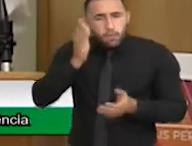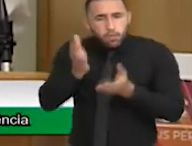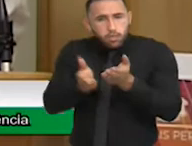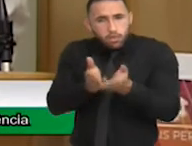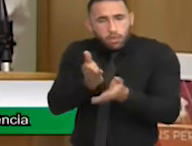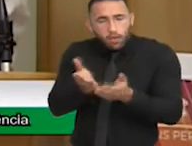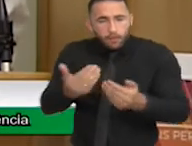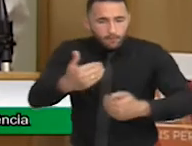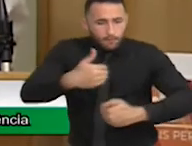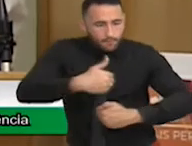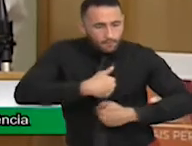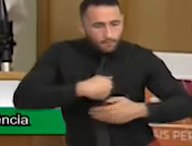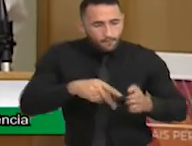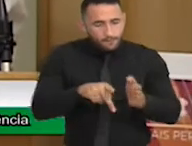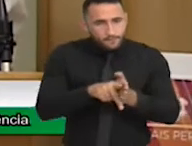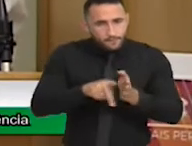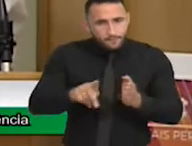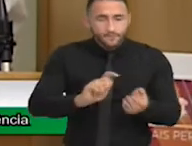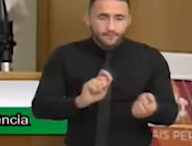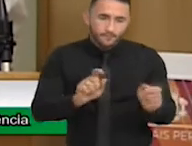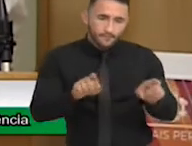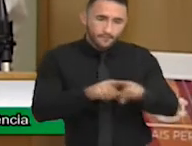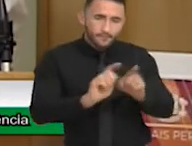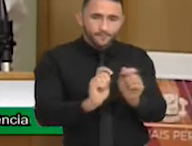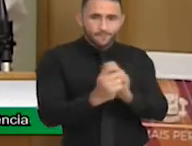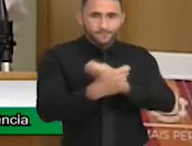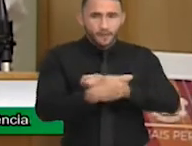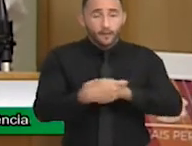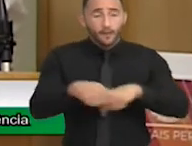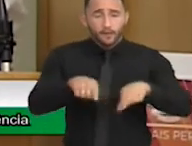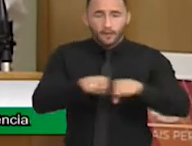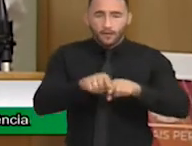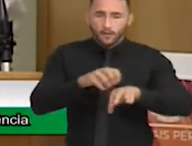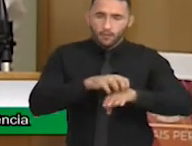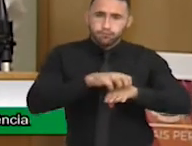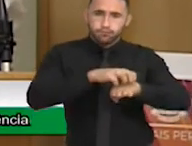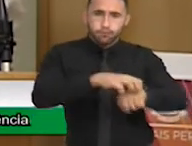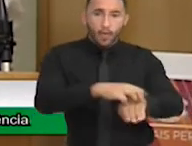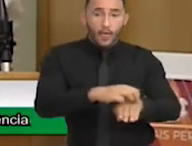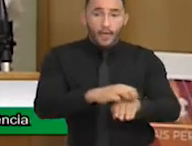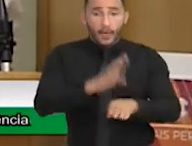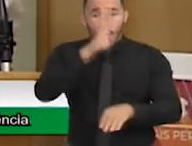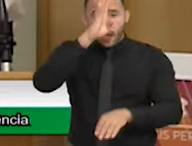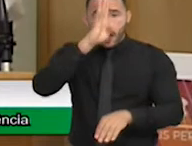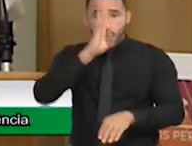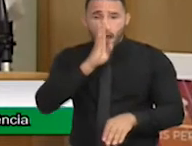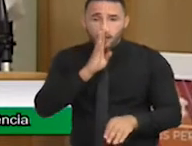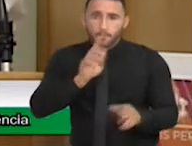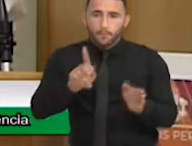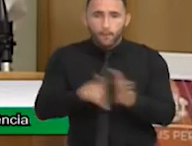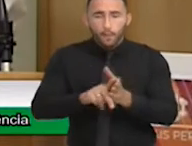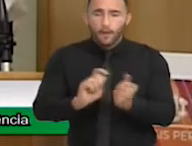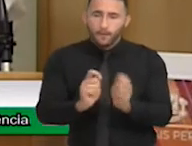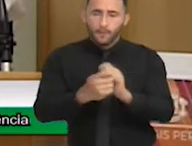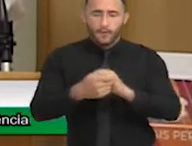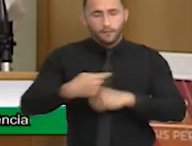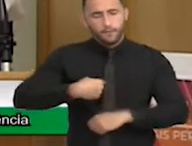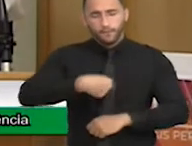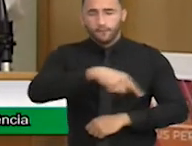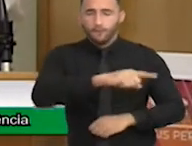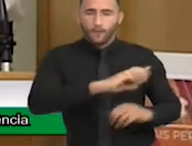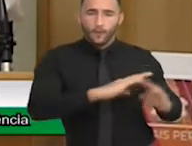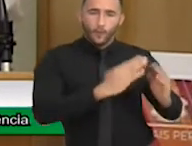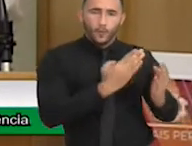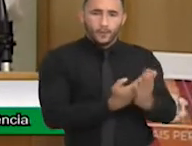TEA, altas habilidades, superdatação, transporte gratuito e adaptado para essas crianças irem para as escolas e